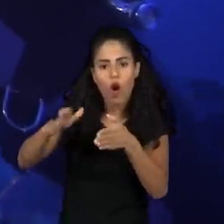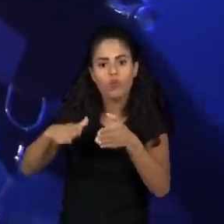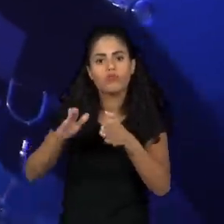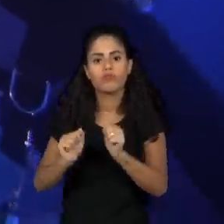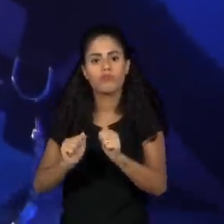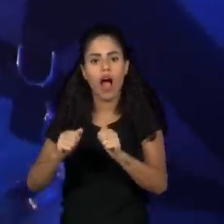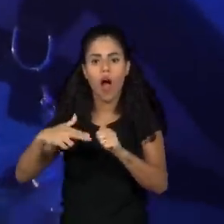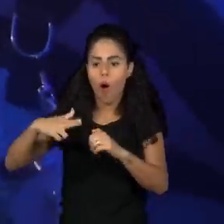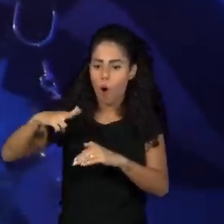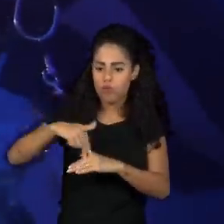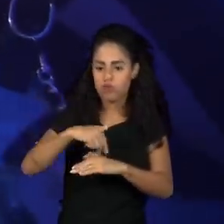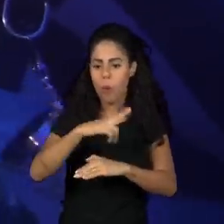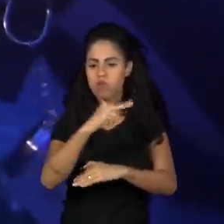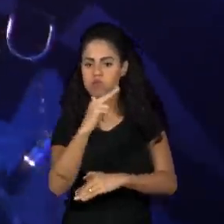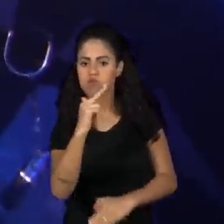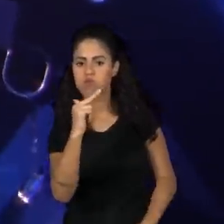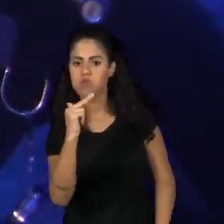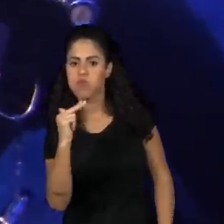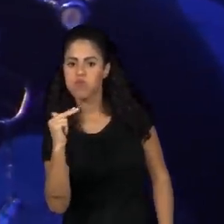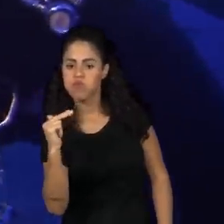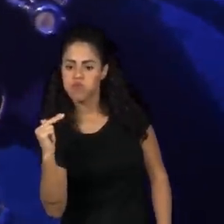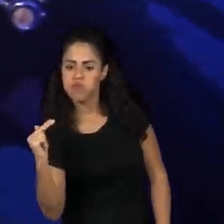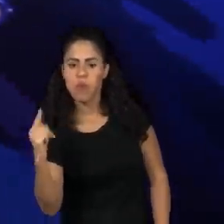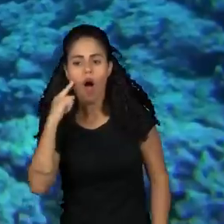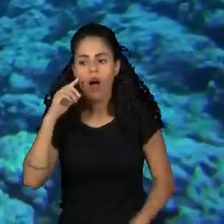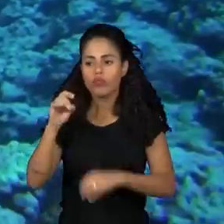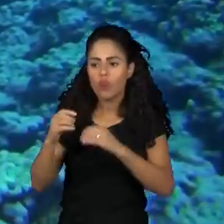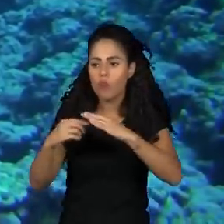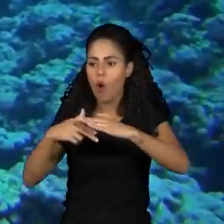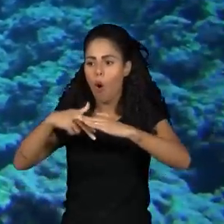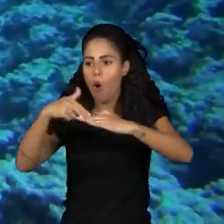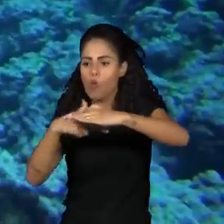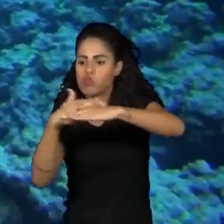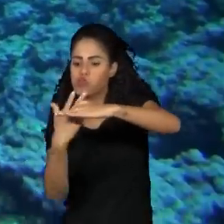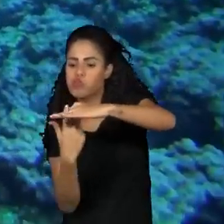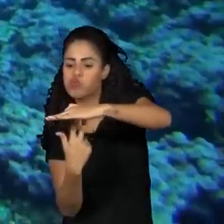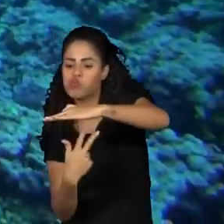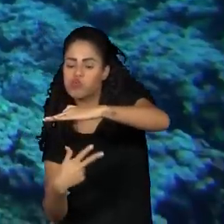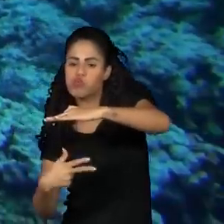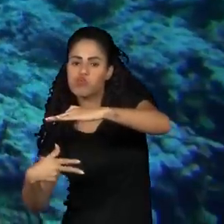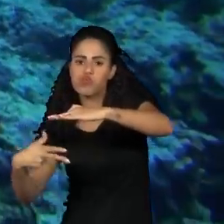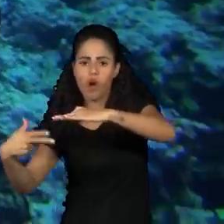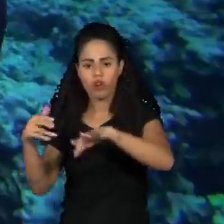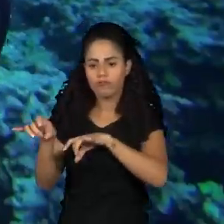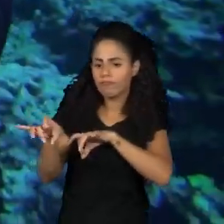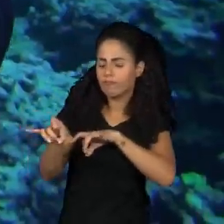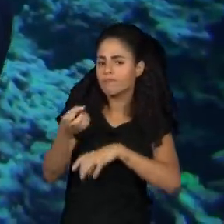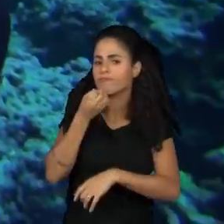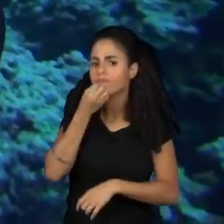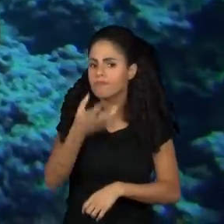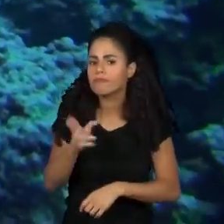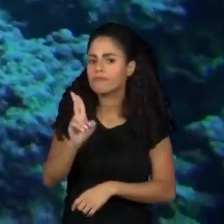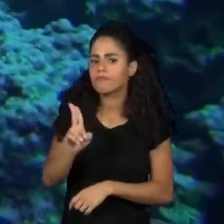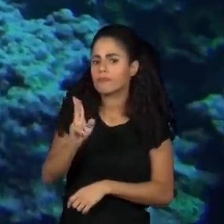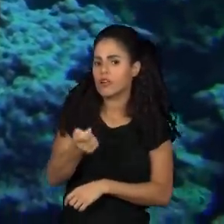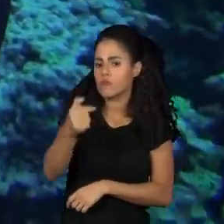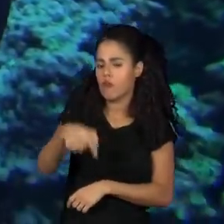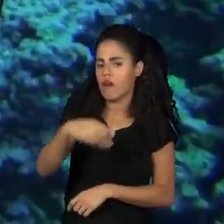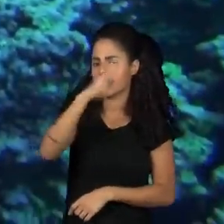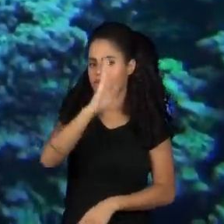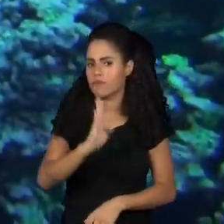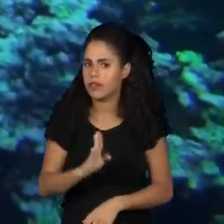de grandes profundidades, ou mergulho técnico, com equipamentos modernos ainda pouco utilizados no Brasil.